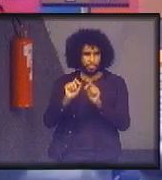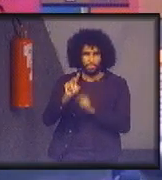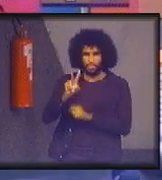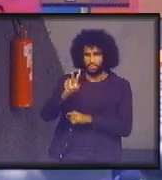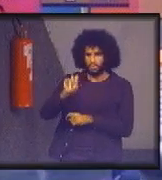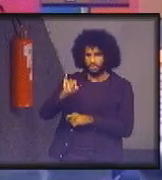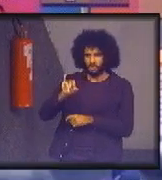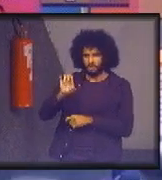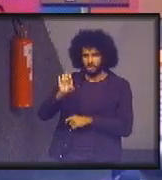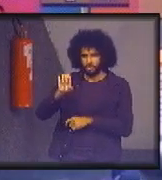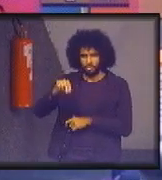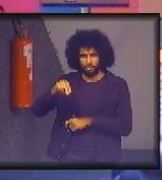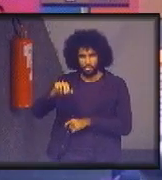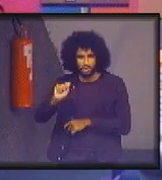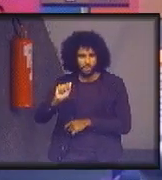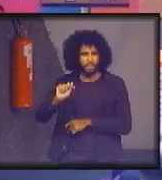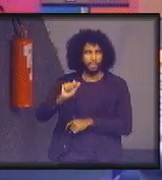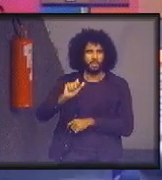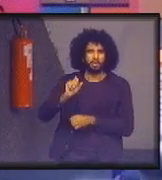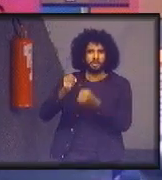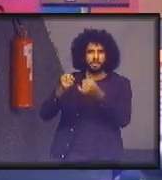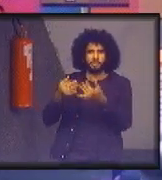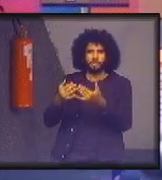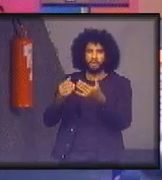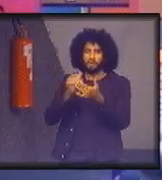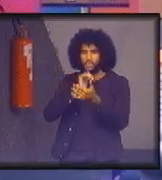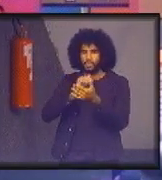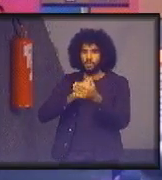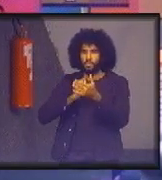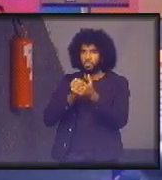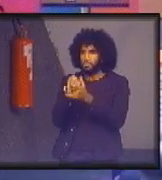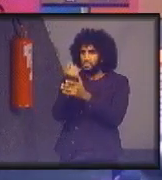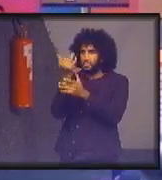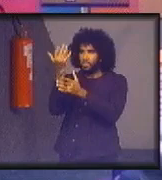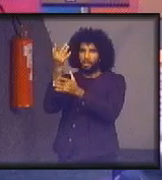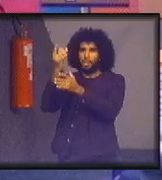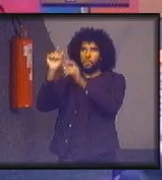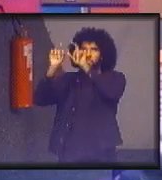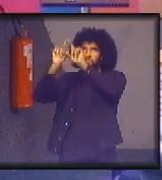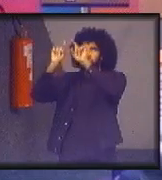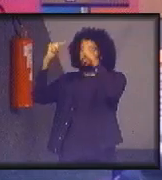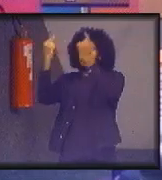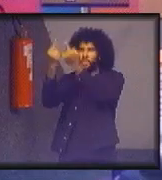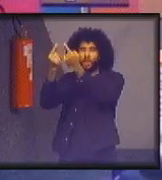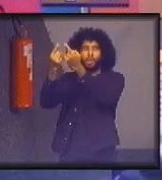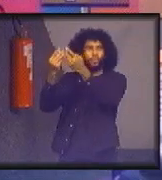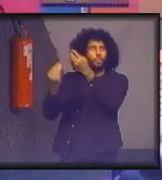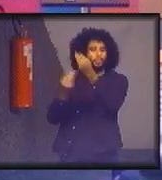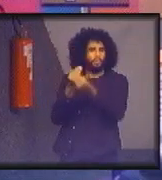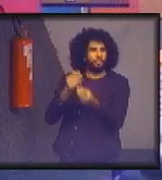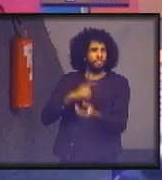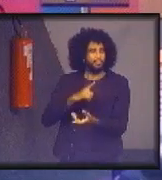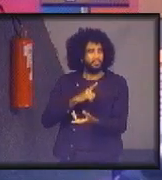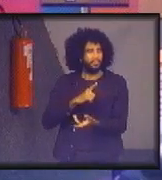que trata do buraco da camada de ozônio. E para vocês terem ideia como essa questão de